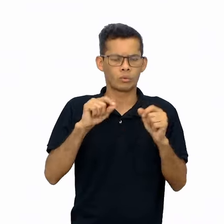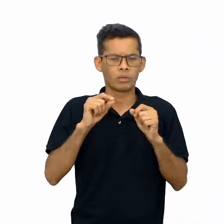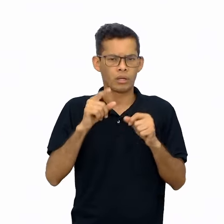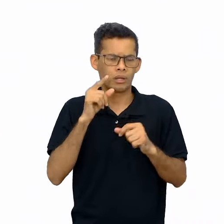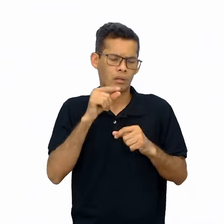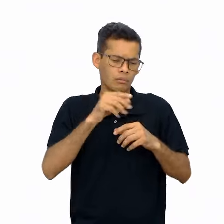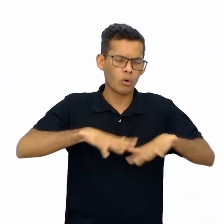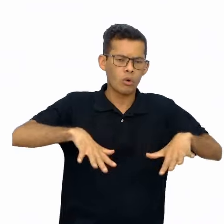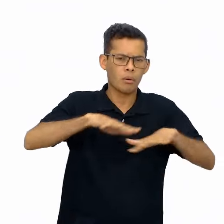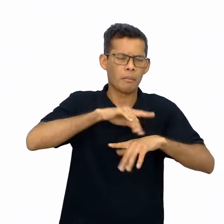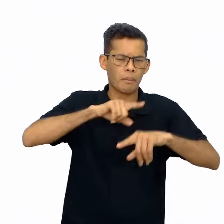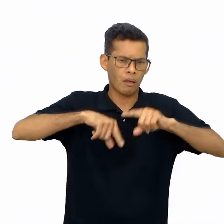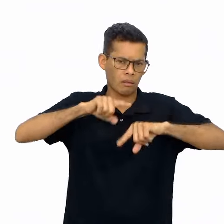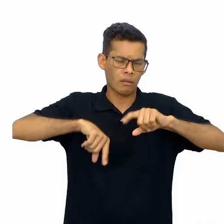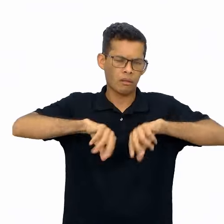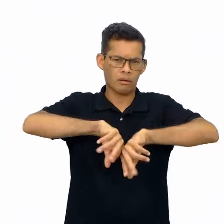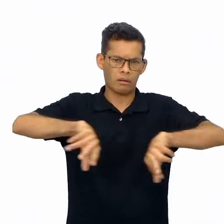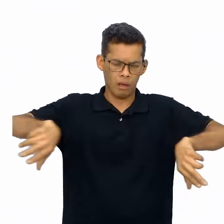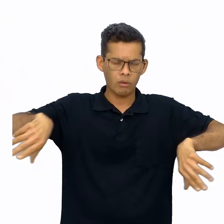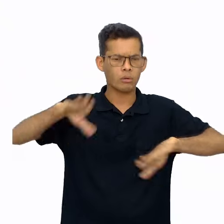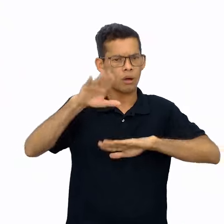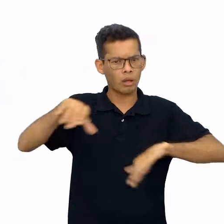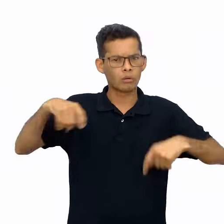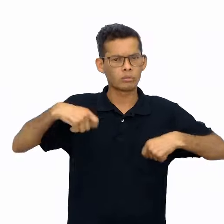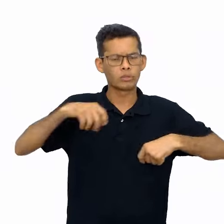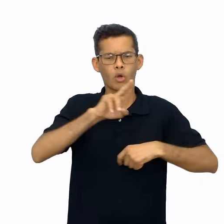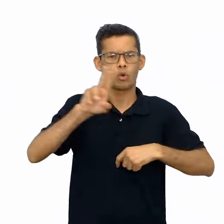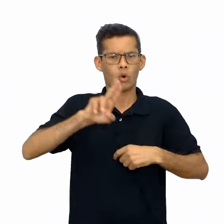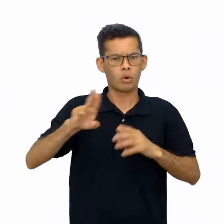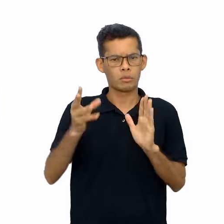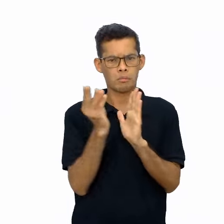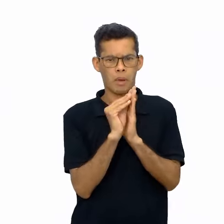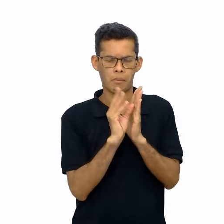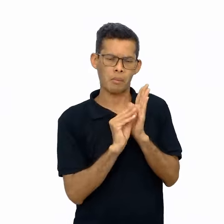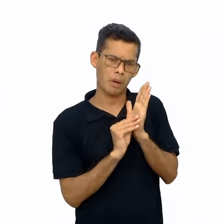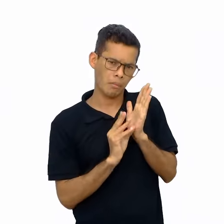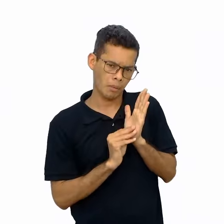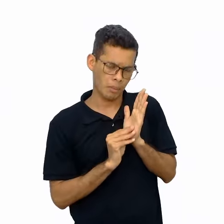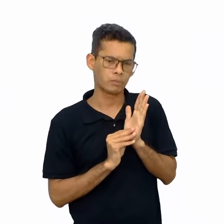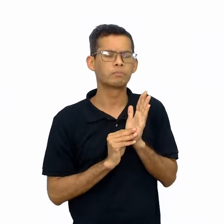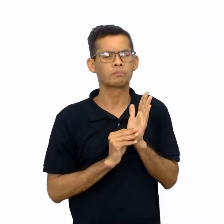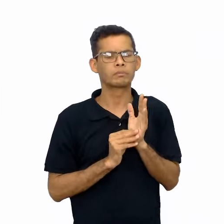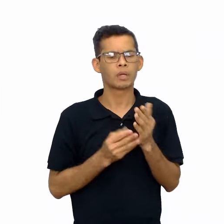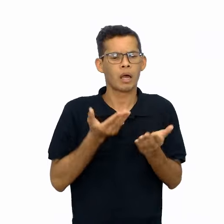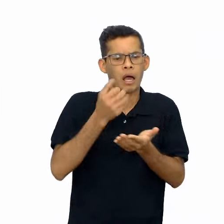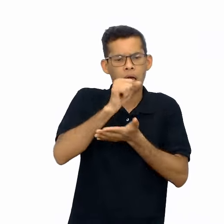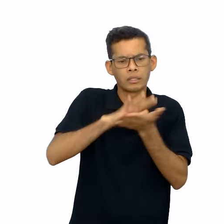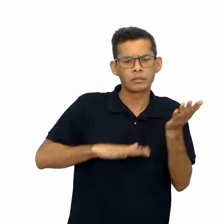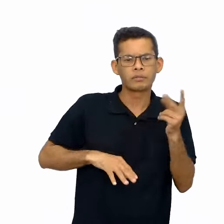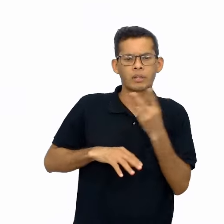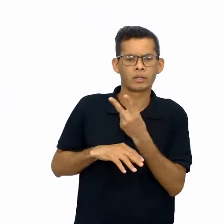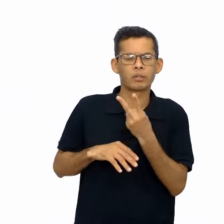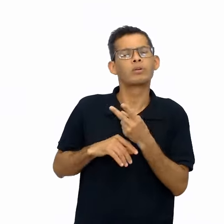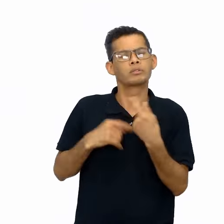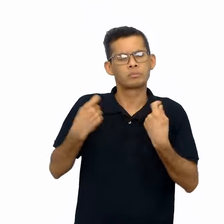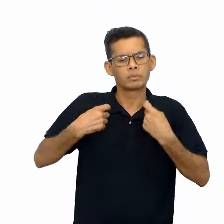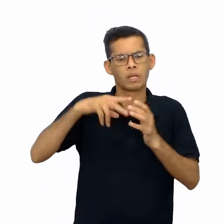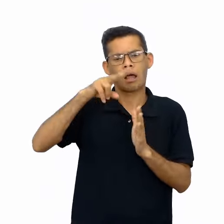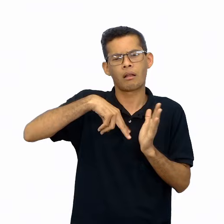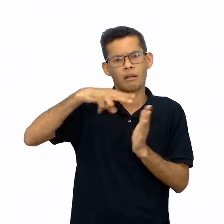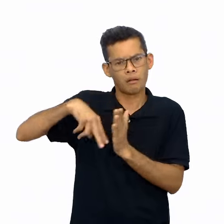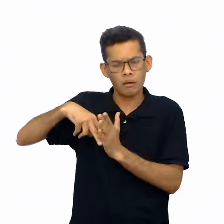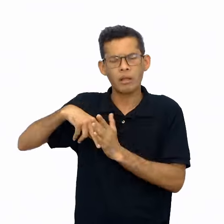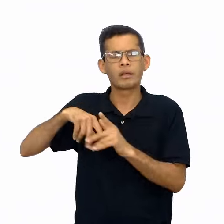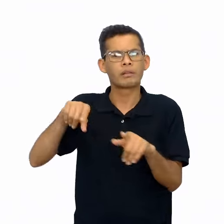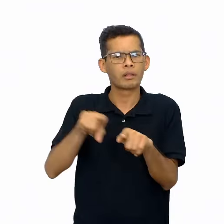teia de aranha. Os estudantes devem escrever seus nomes. Na atividade 2, devem ler e analisar a estrutura de